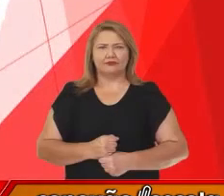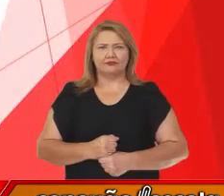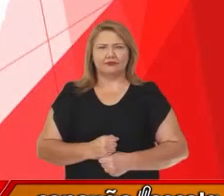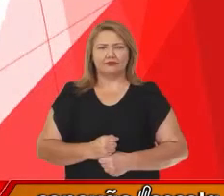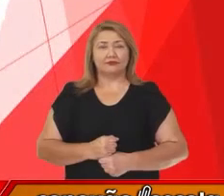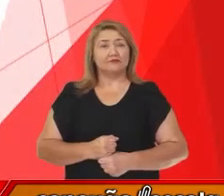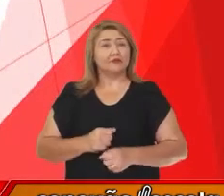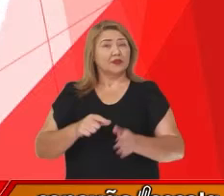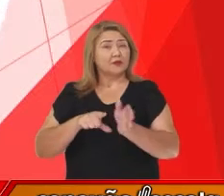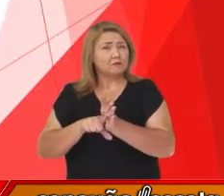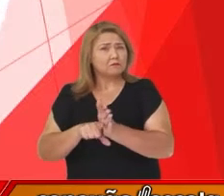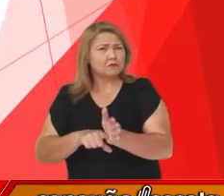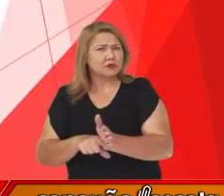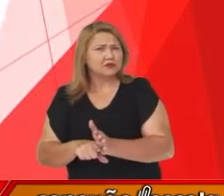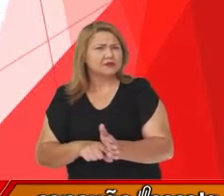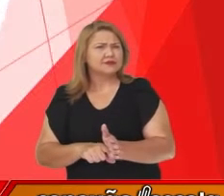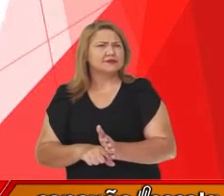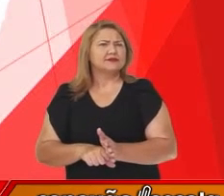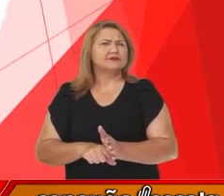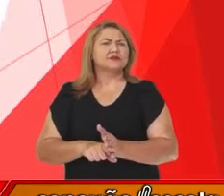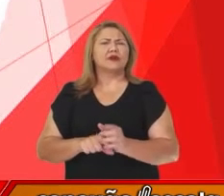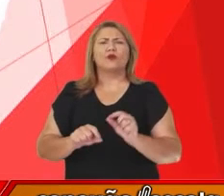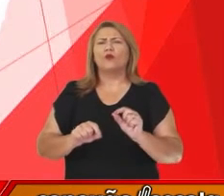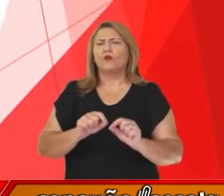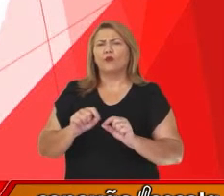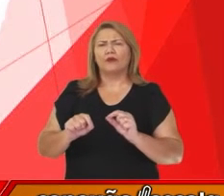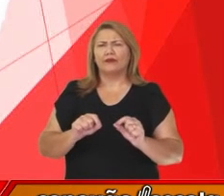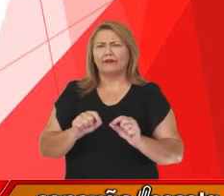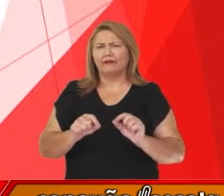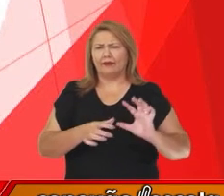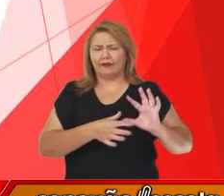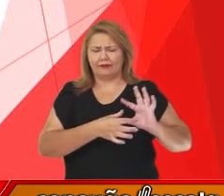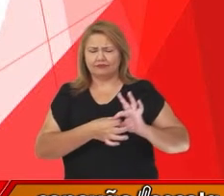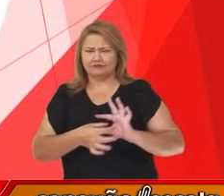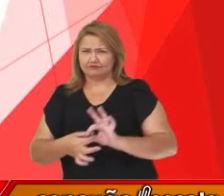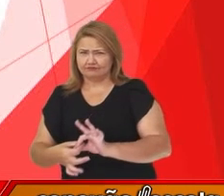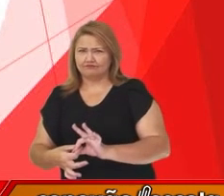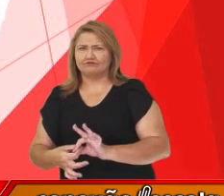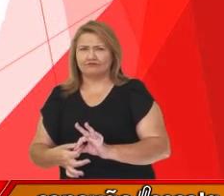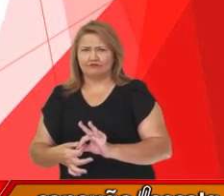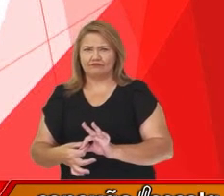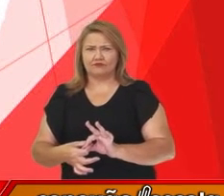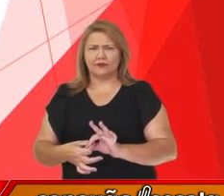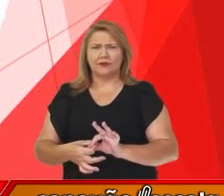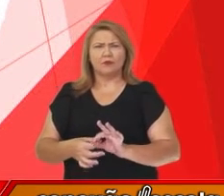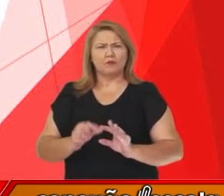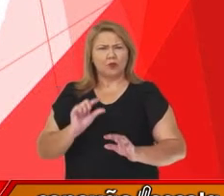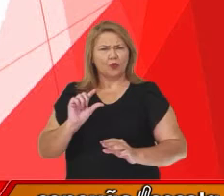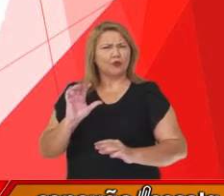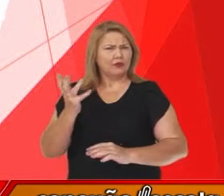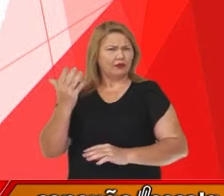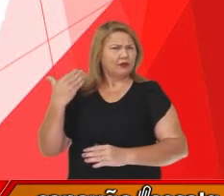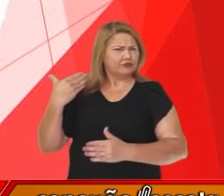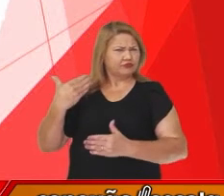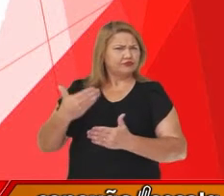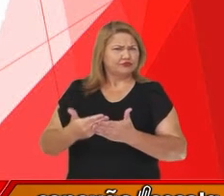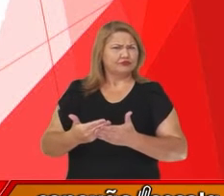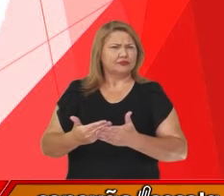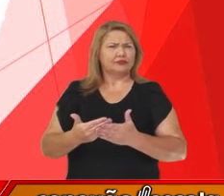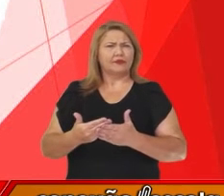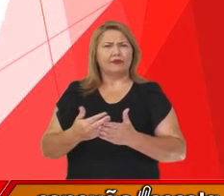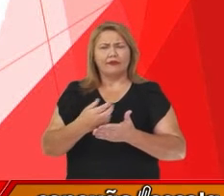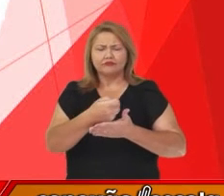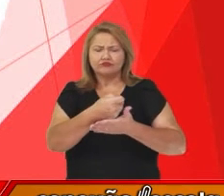Essa pesquisa, ela se insere no seguinte contexto. Em seu mais recente relatório sobre